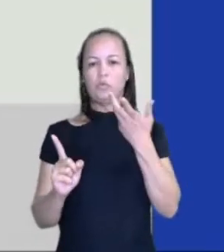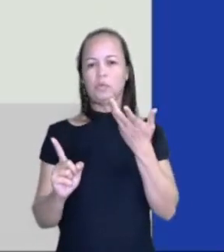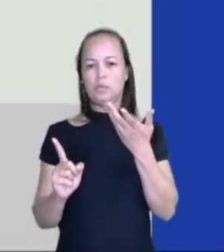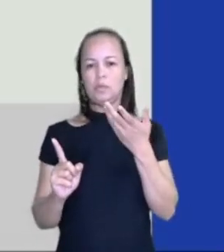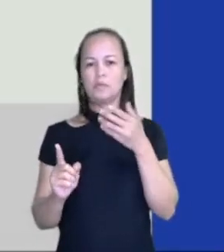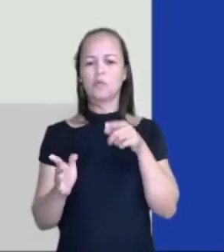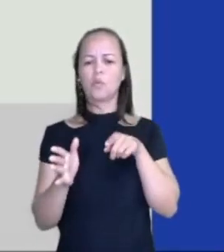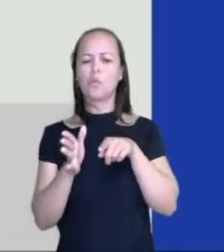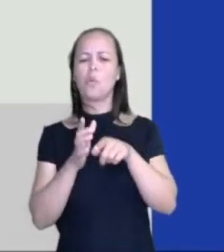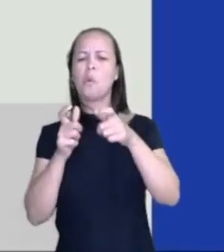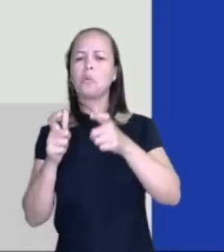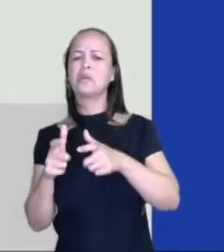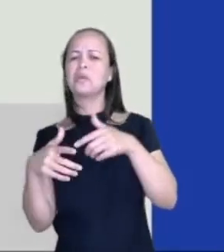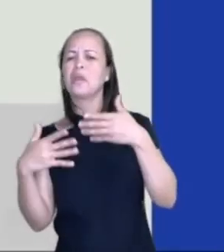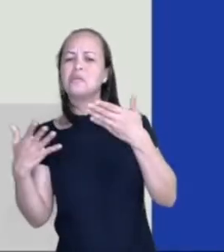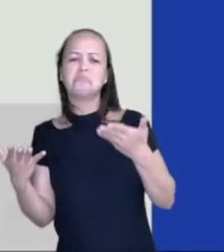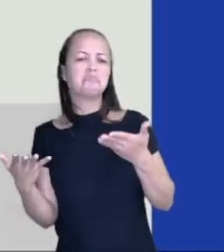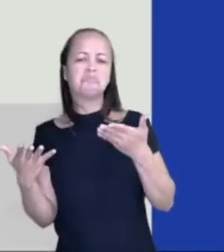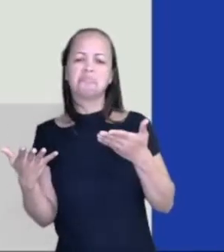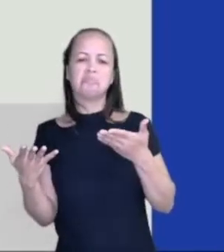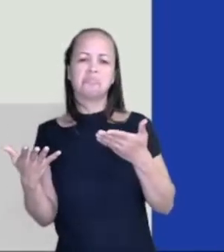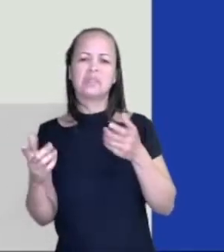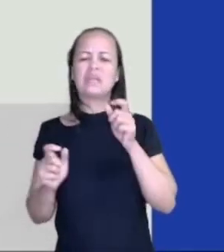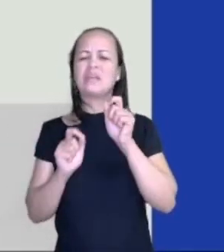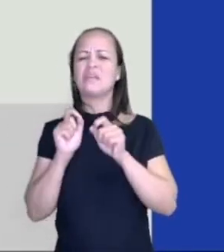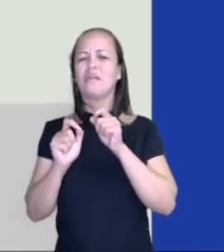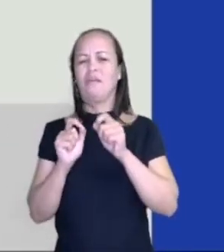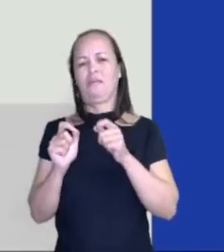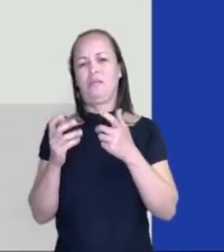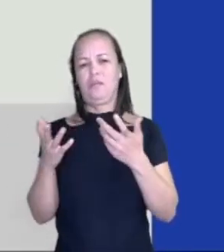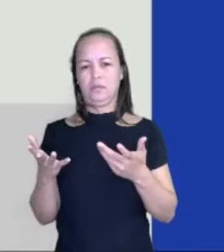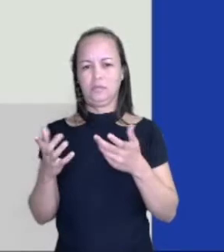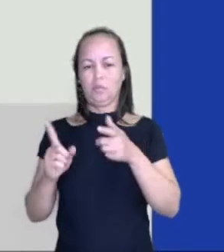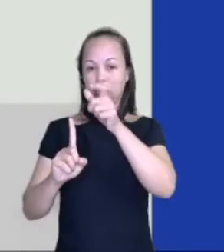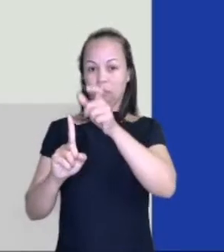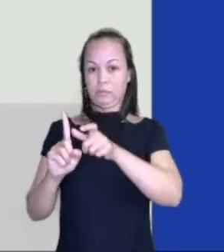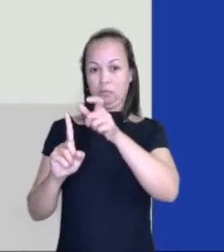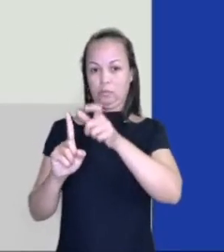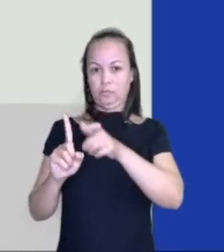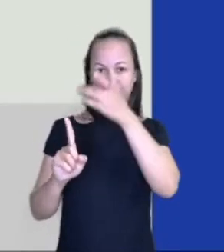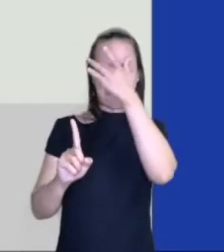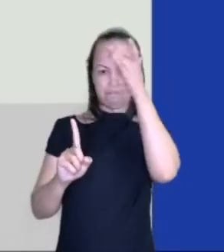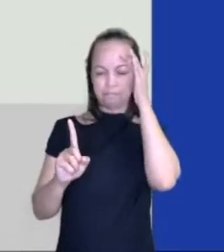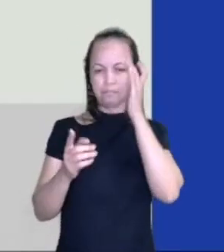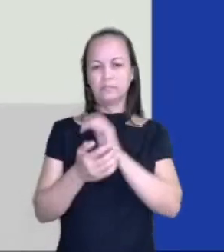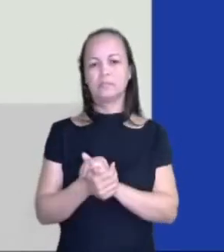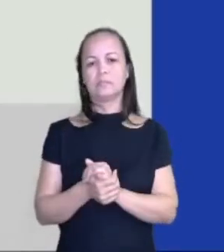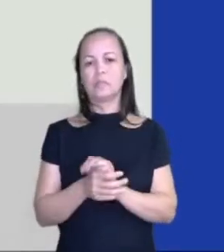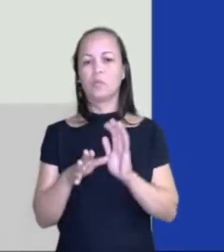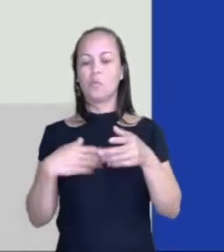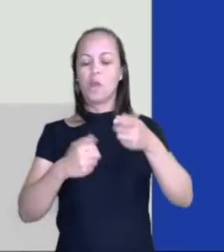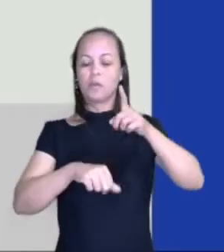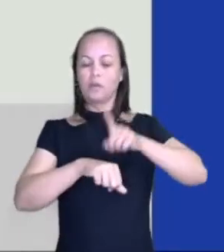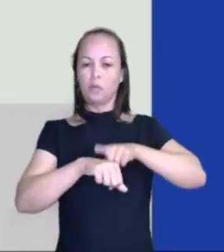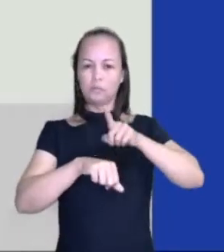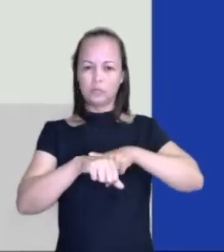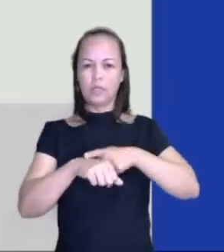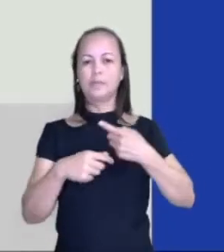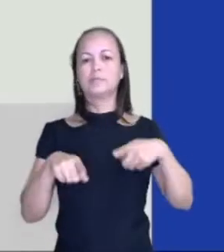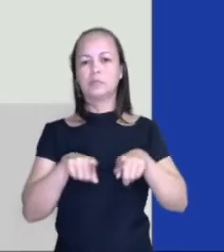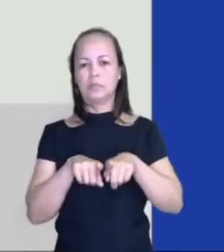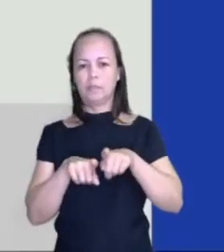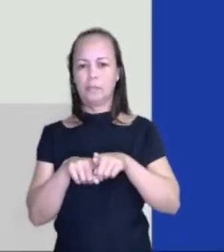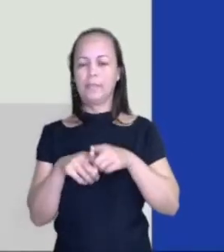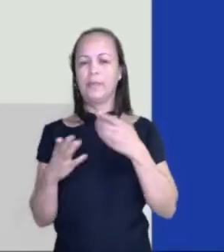pergunta muito. Com quem? Então, aí a ideia dos personagens são as pessoas. Quanto ao tempo, então a gente também